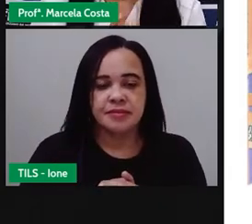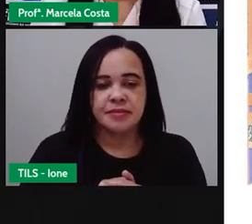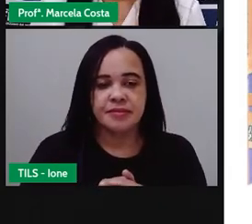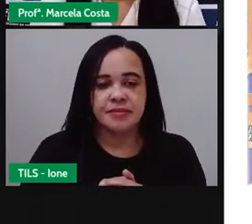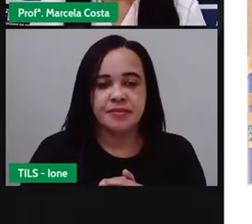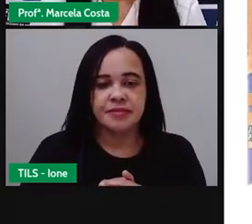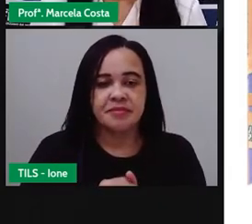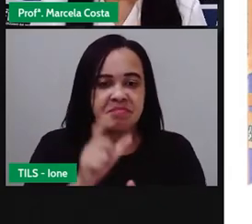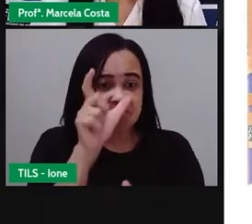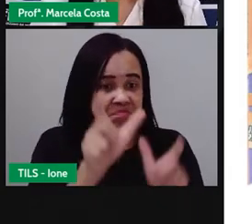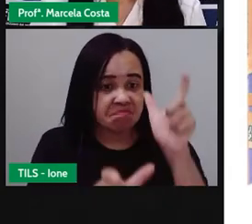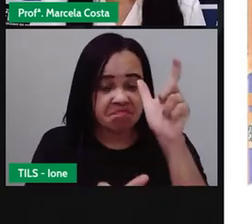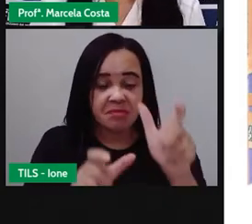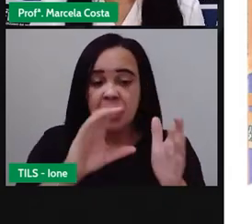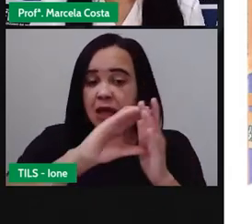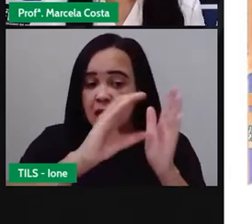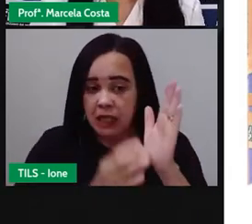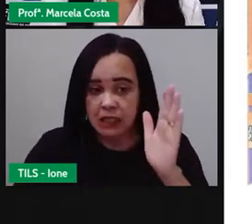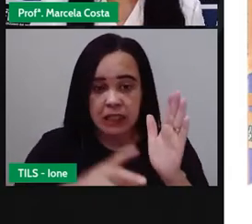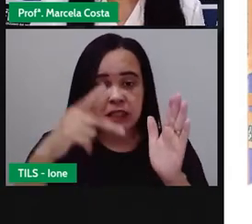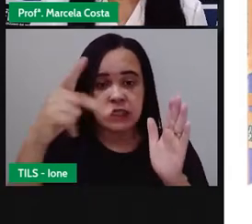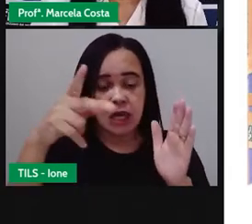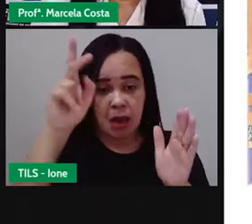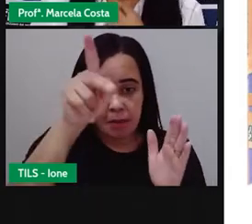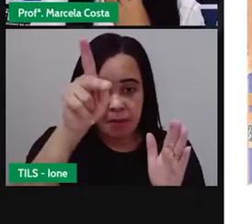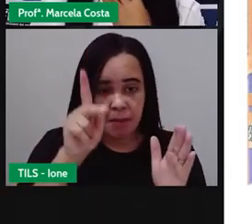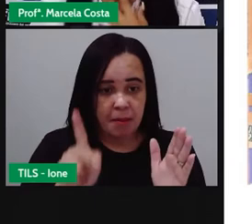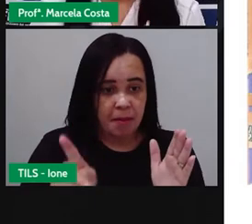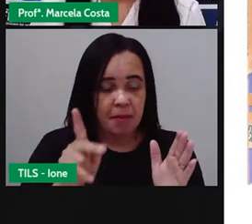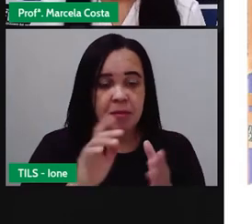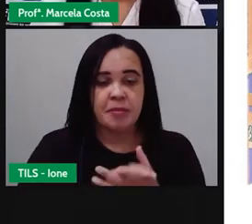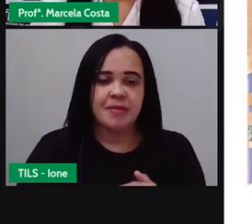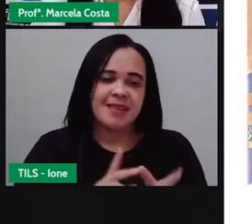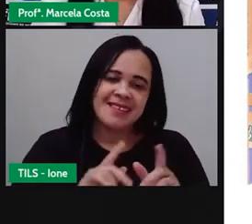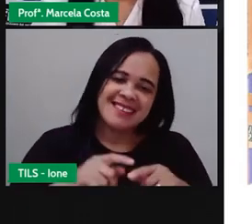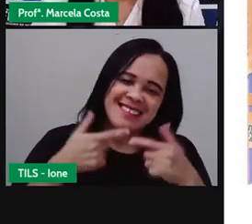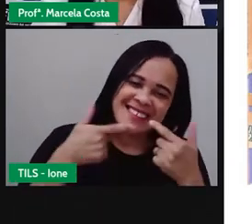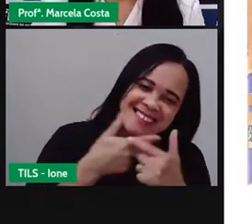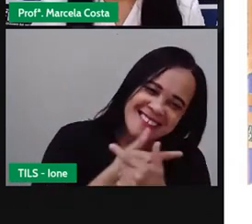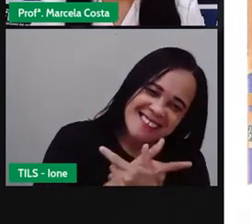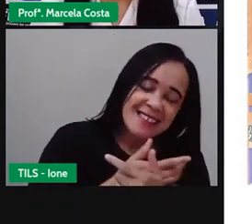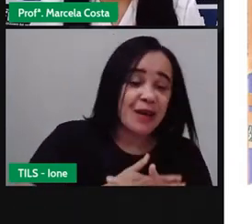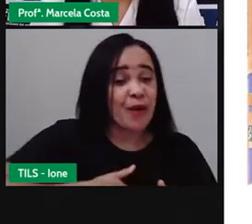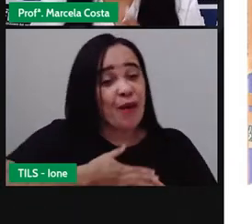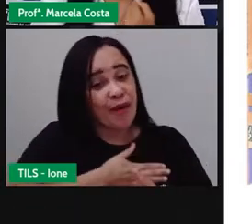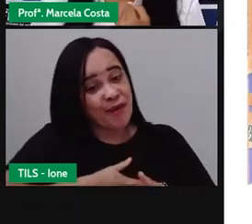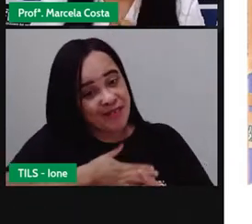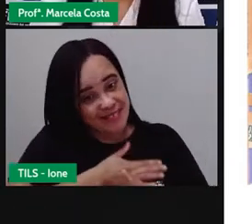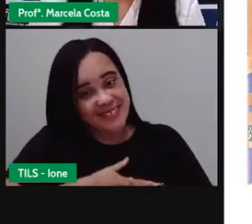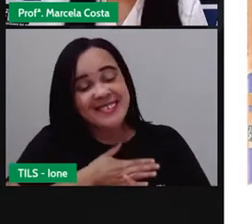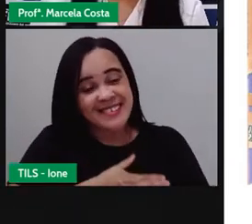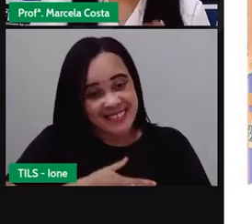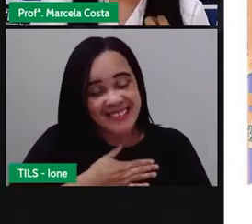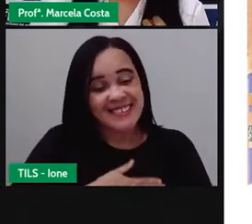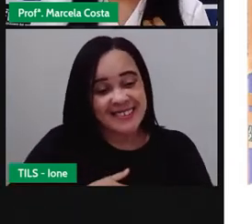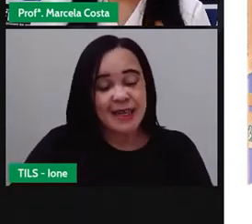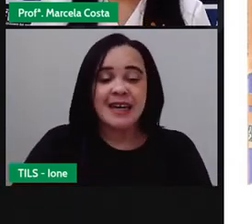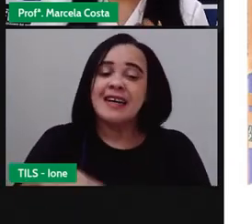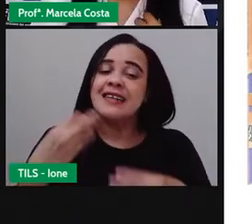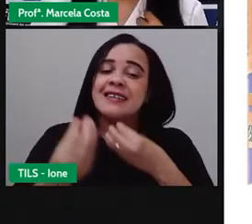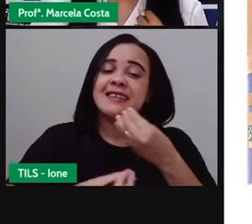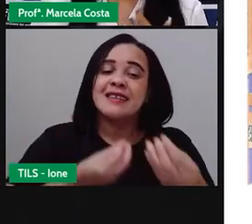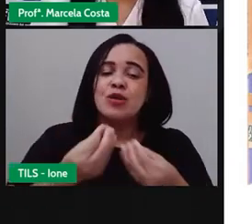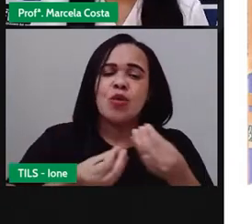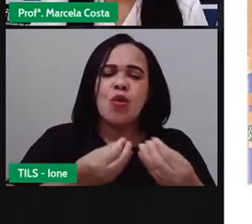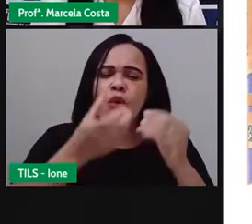pessoais, como terrisonha e características físicas,